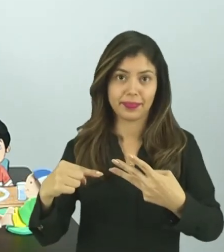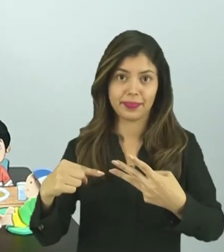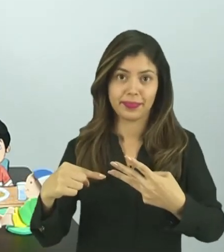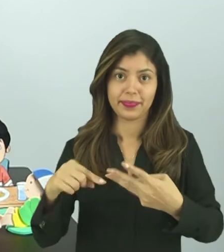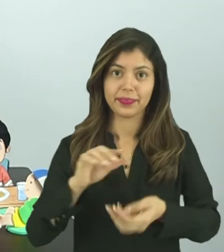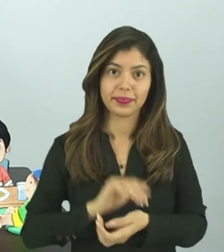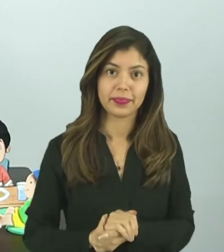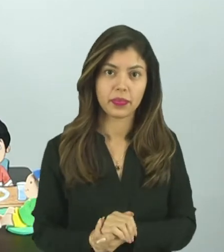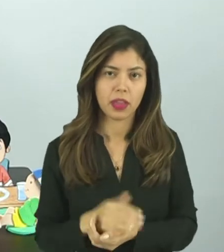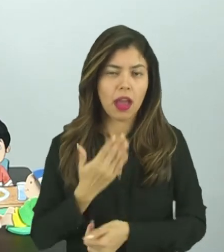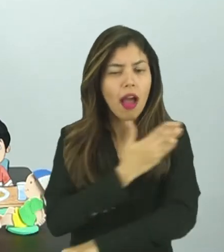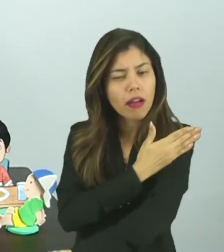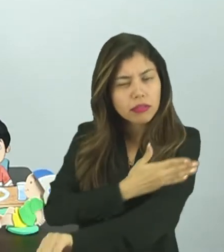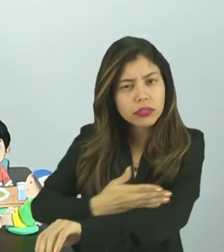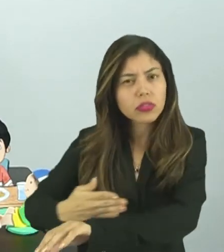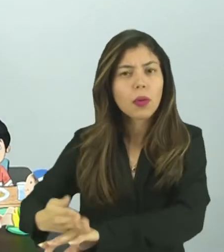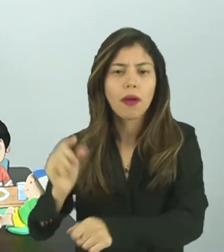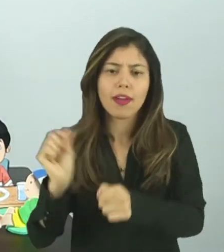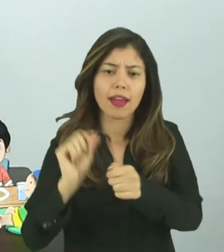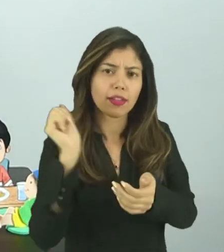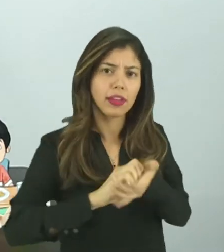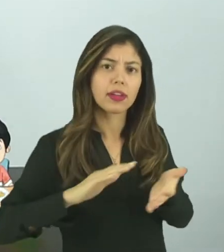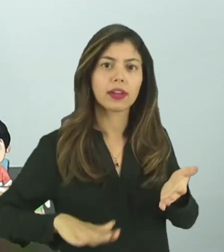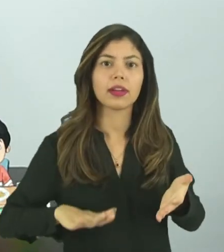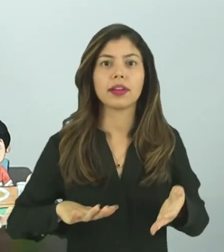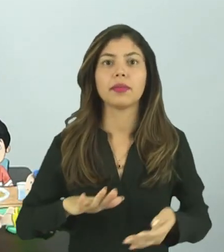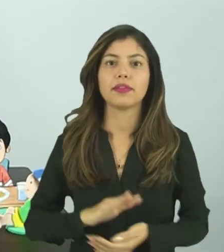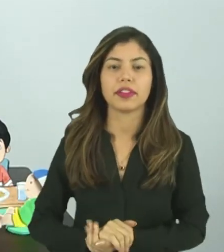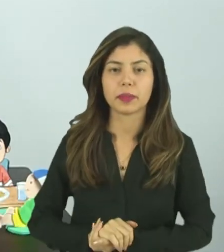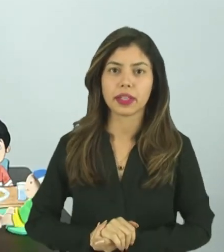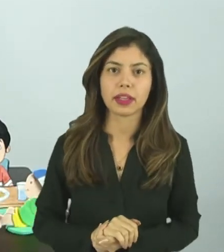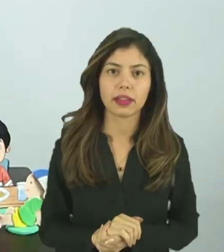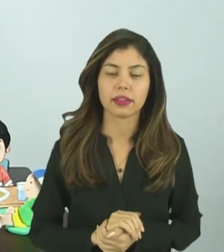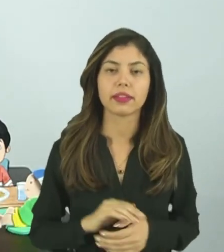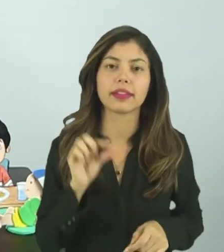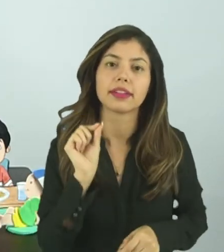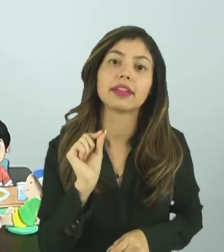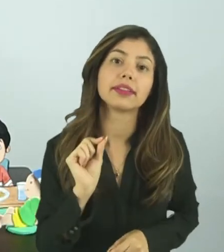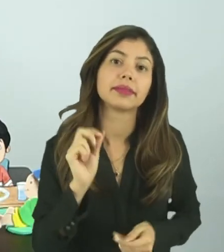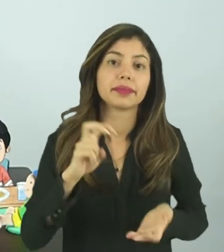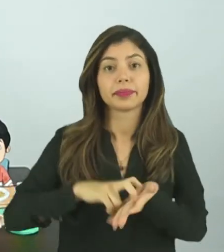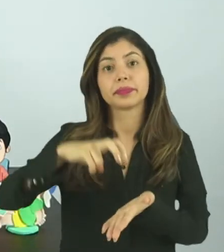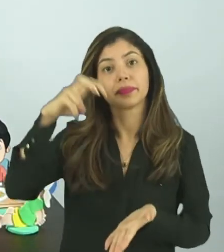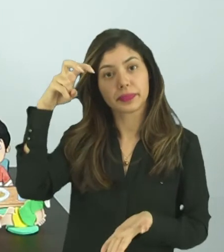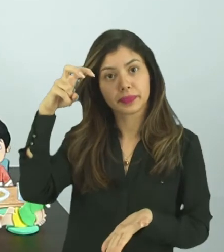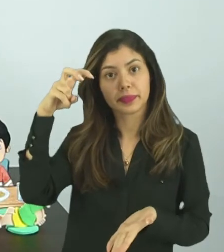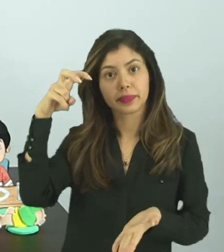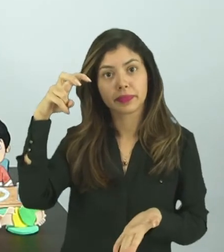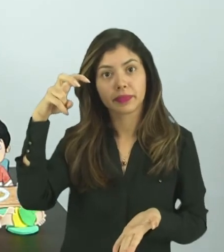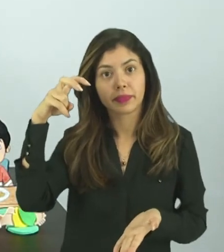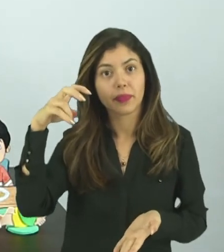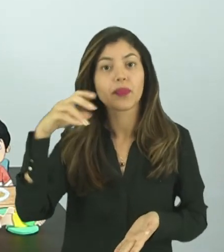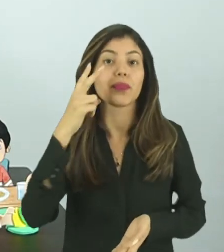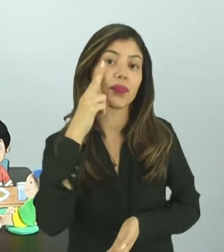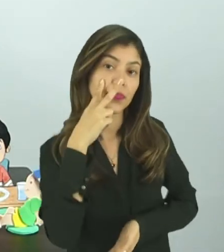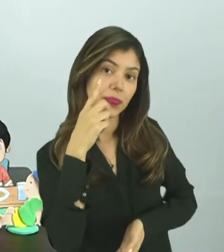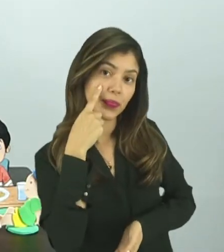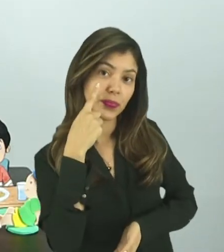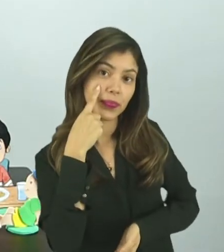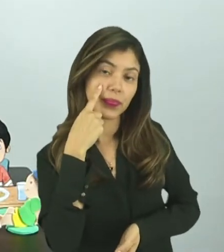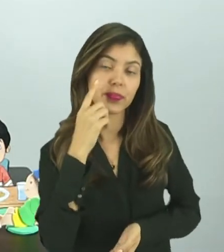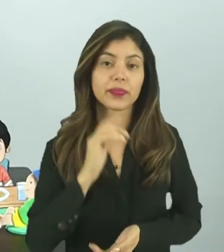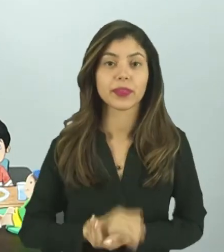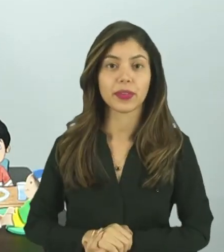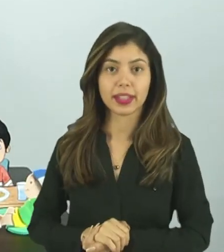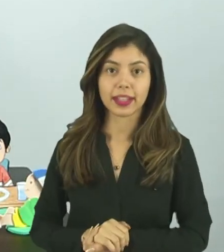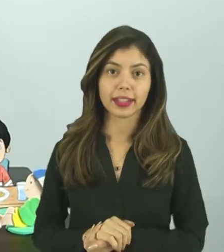nós costumamos fazer atividades. No período da manhã, a gente viu que nós levantamos,